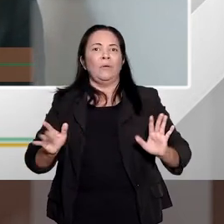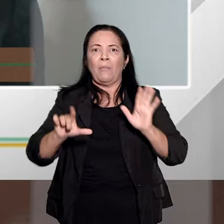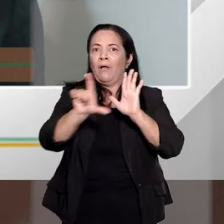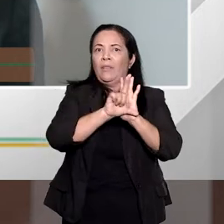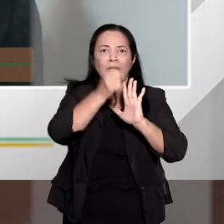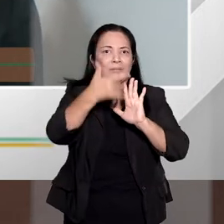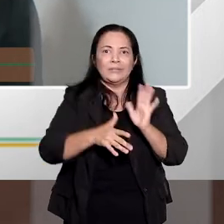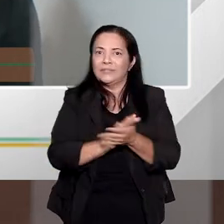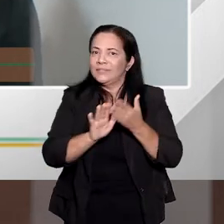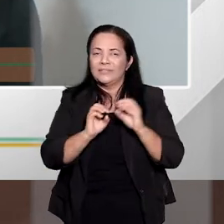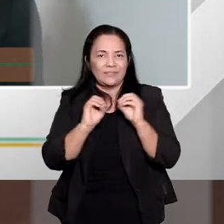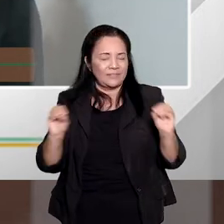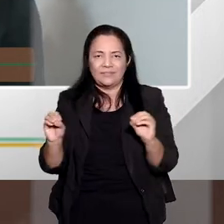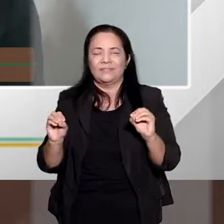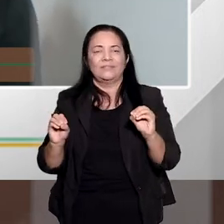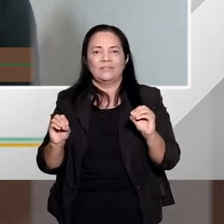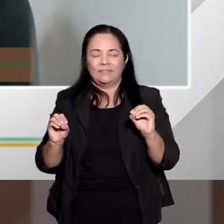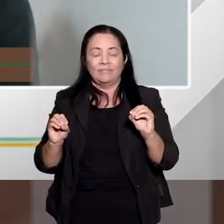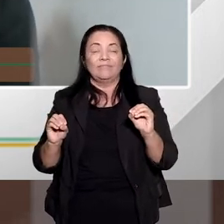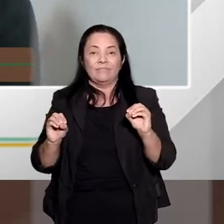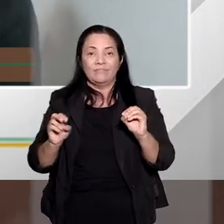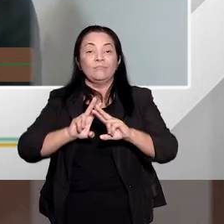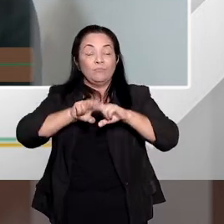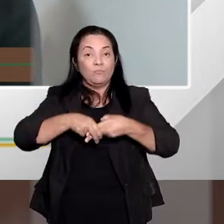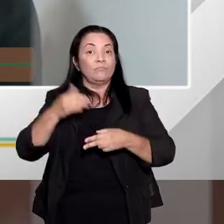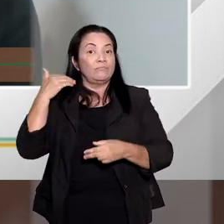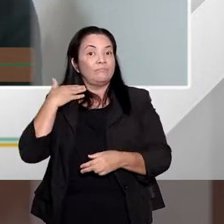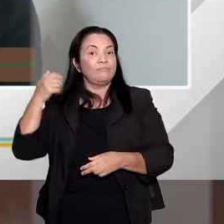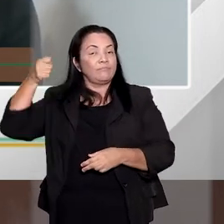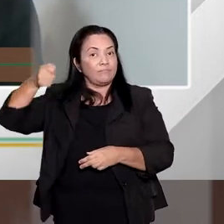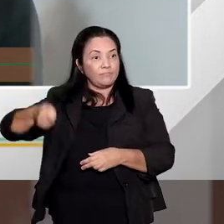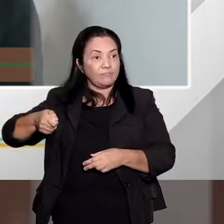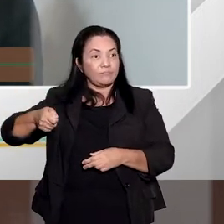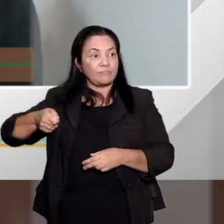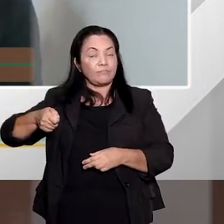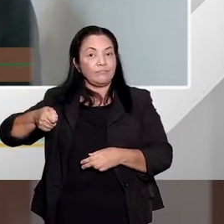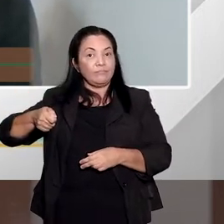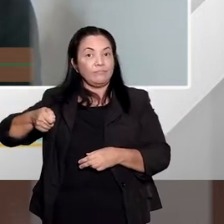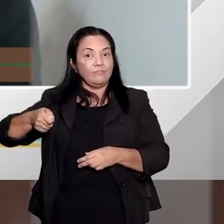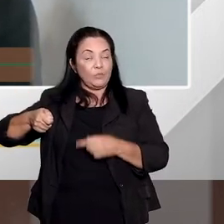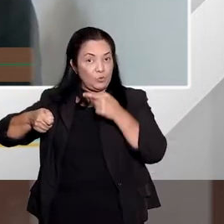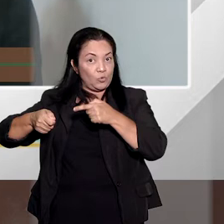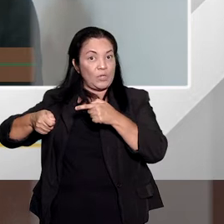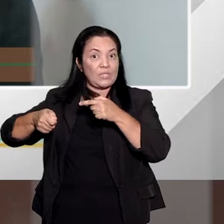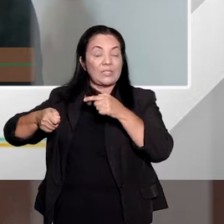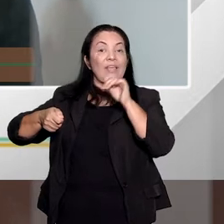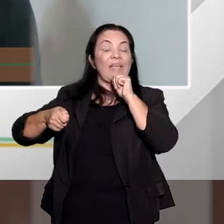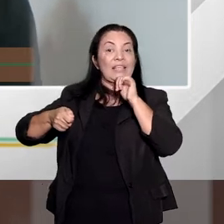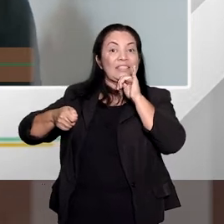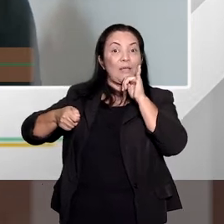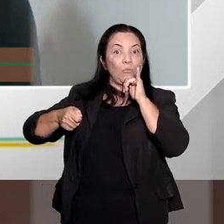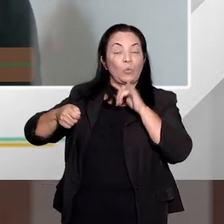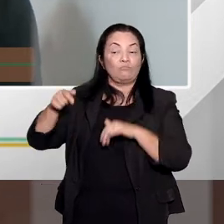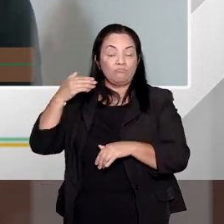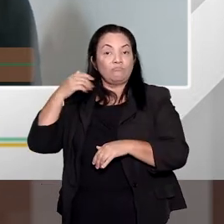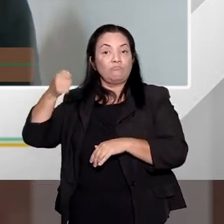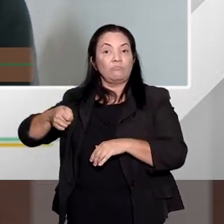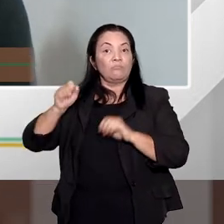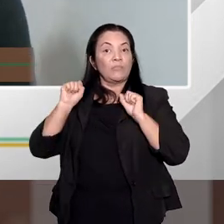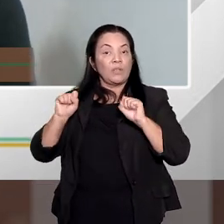não está nada definido. Da mesma forma, um juiz, por exemplo, ele pode considerar